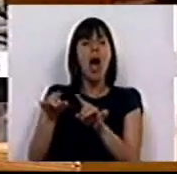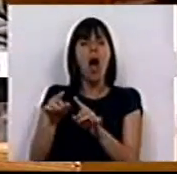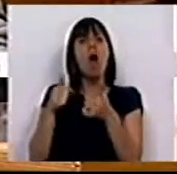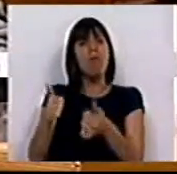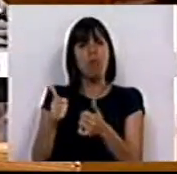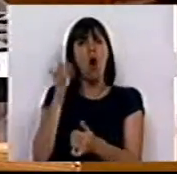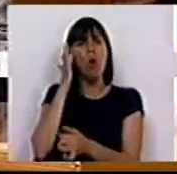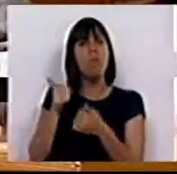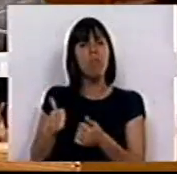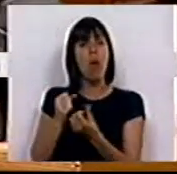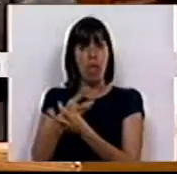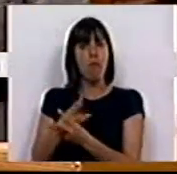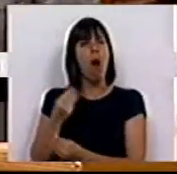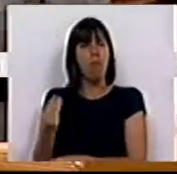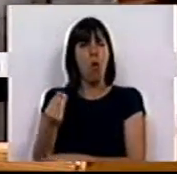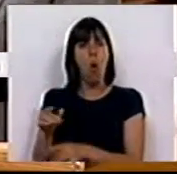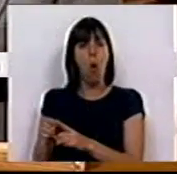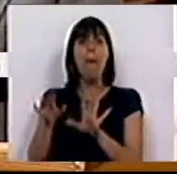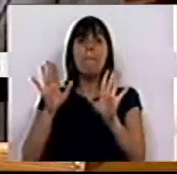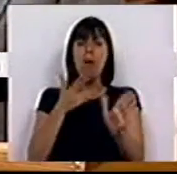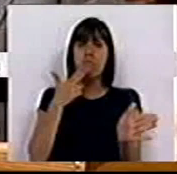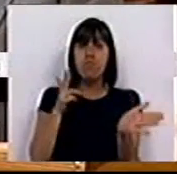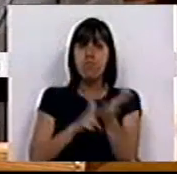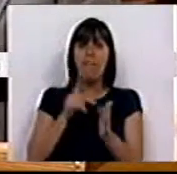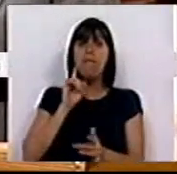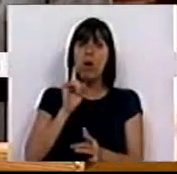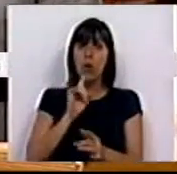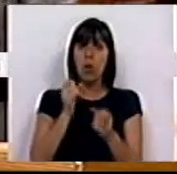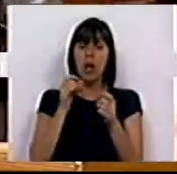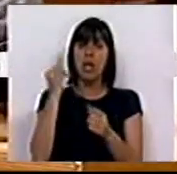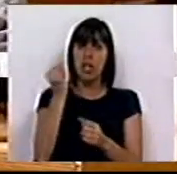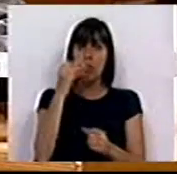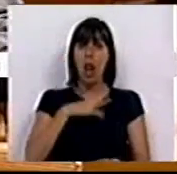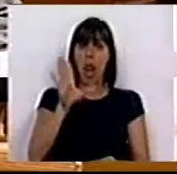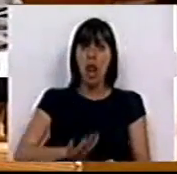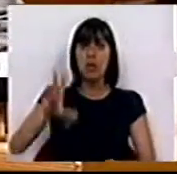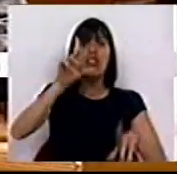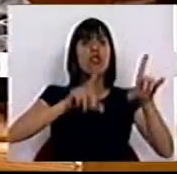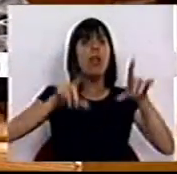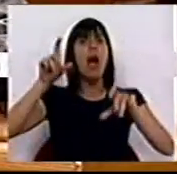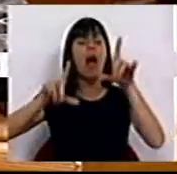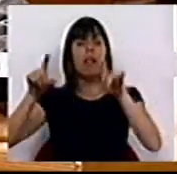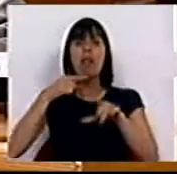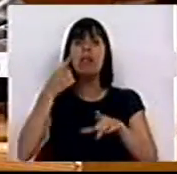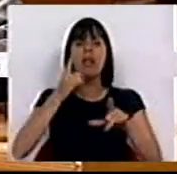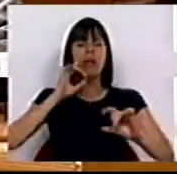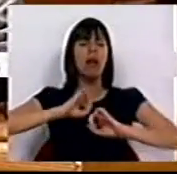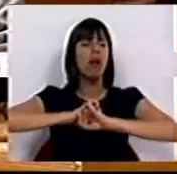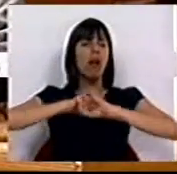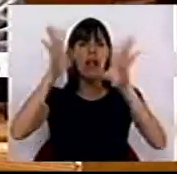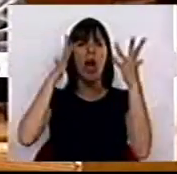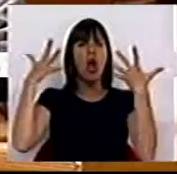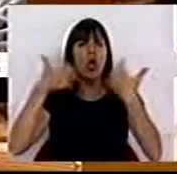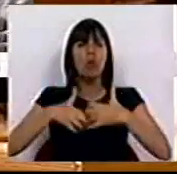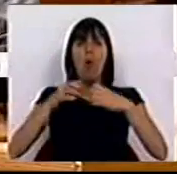esses eram bons números, os do IFP. Mas os números que valem, os do Instituto Nacional de Estatística, o que dizem clara e